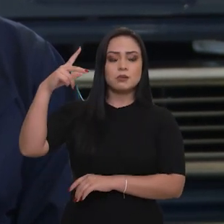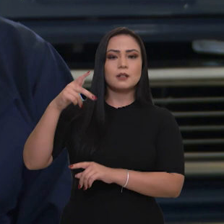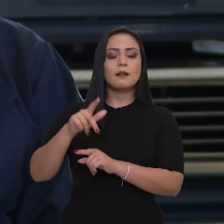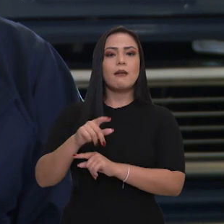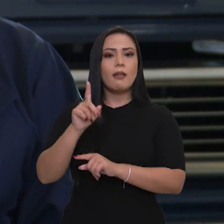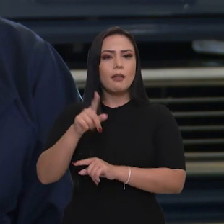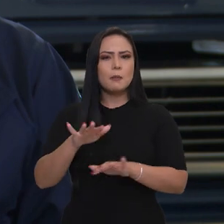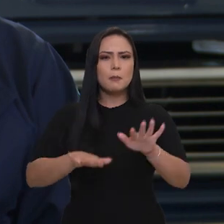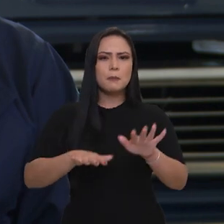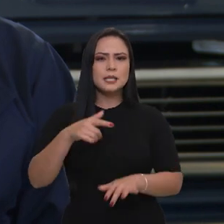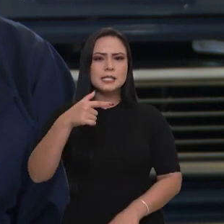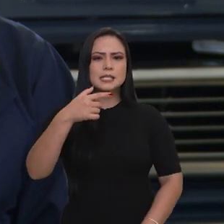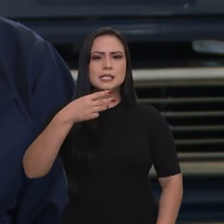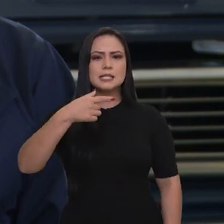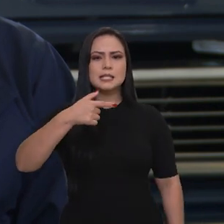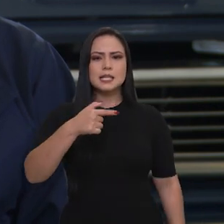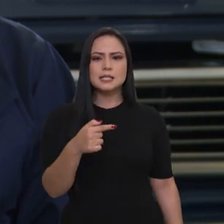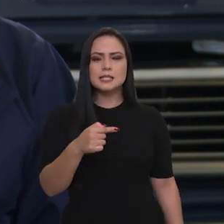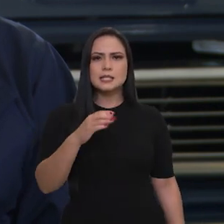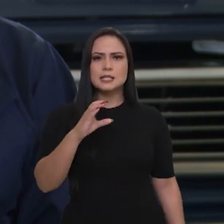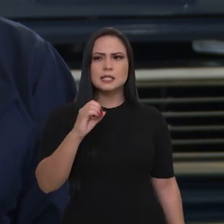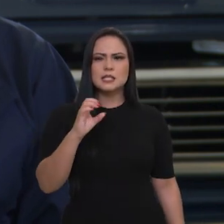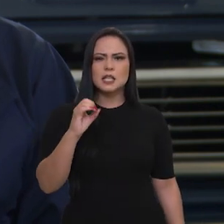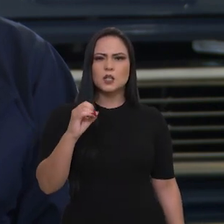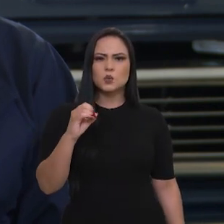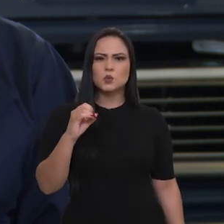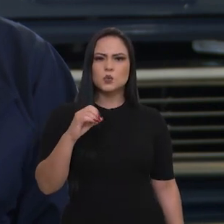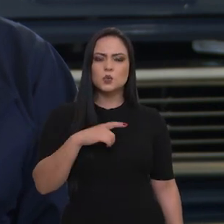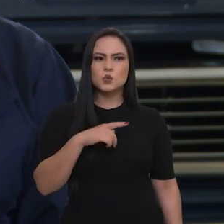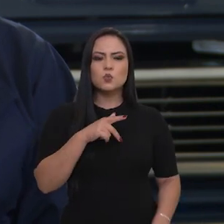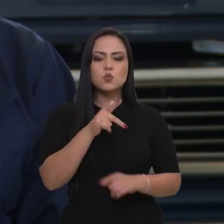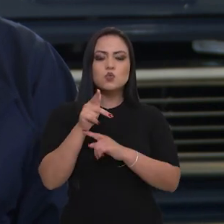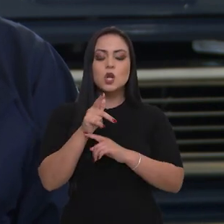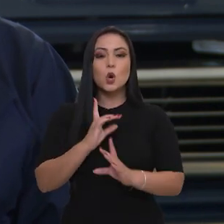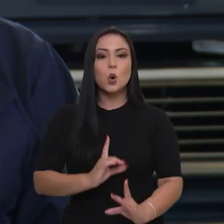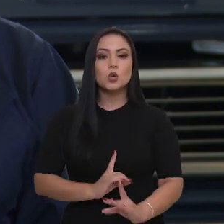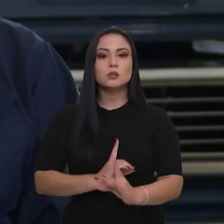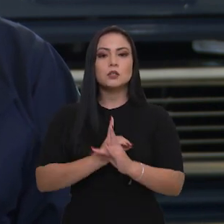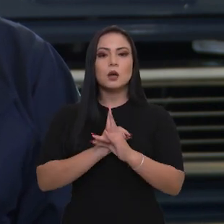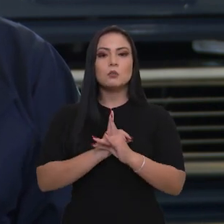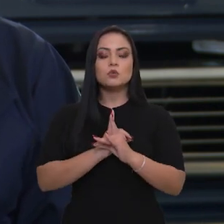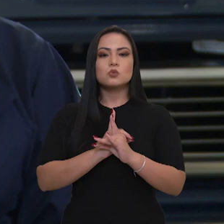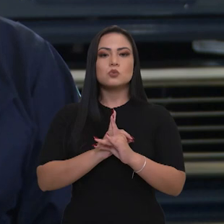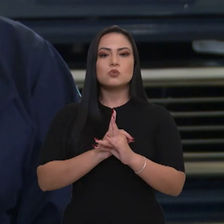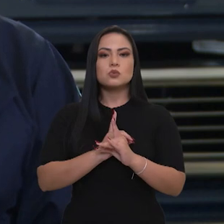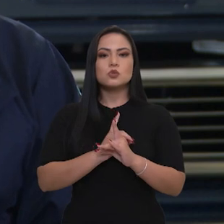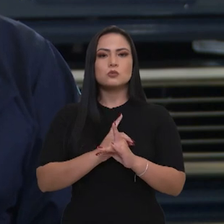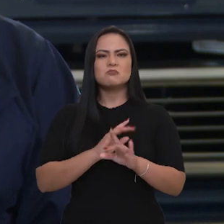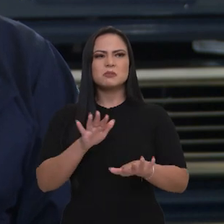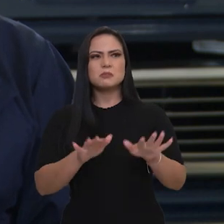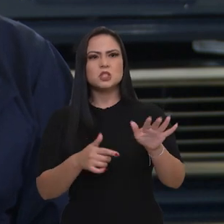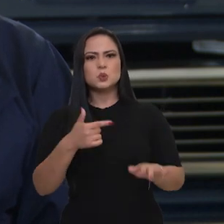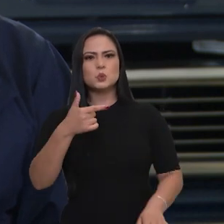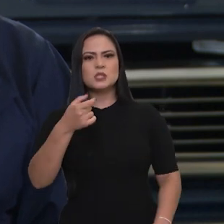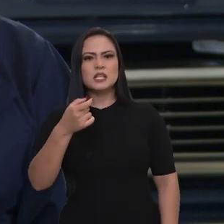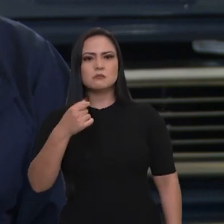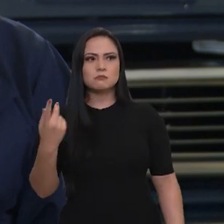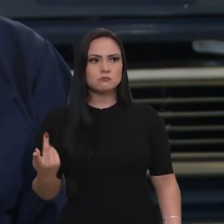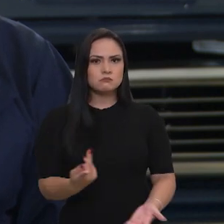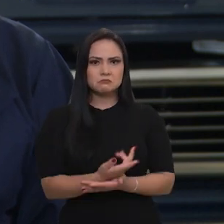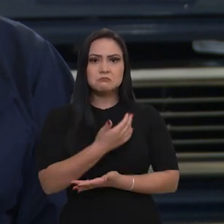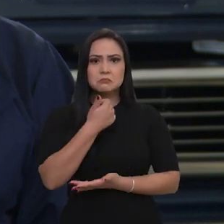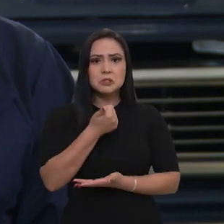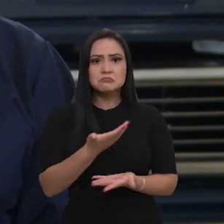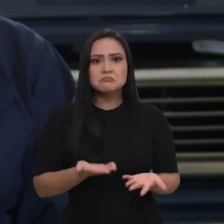radares, encontramos em torno de 200 funcionando. Hoje nós já